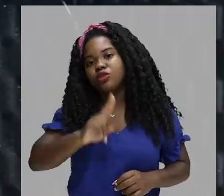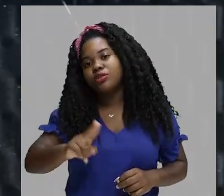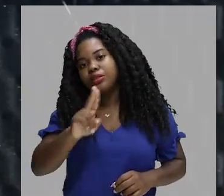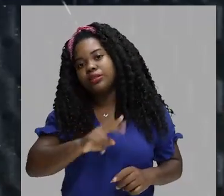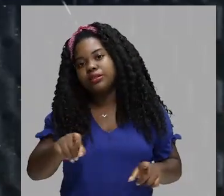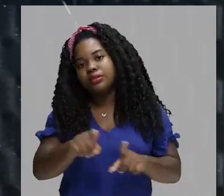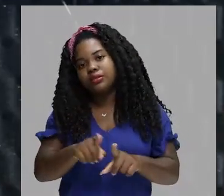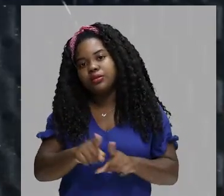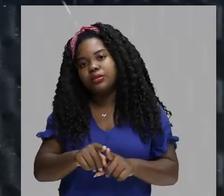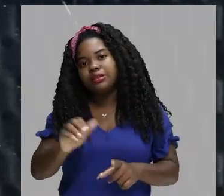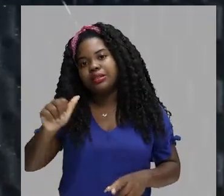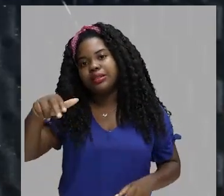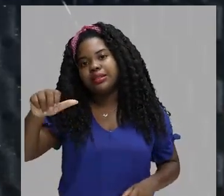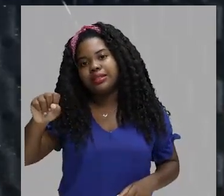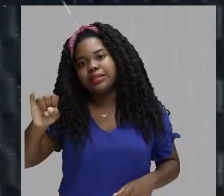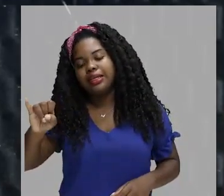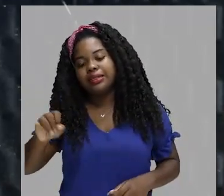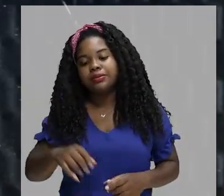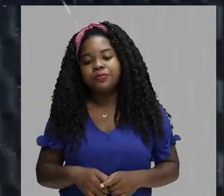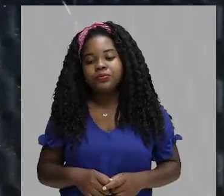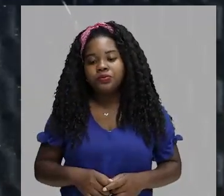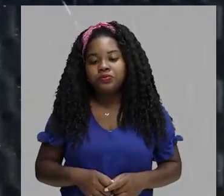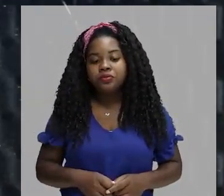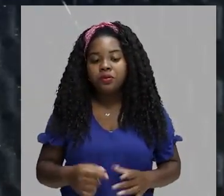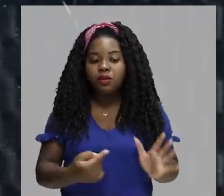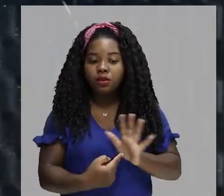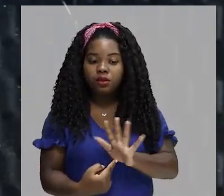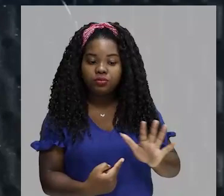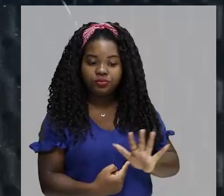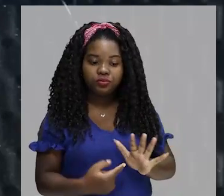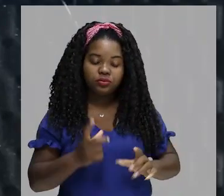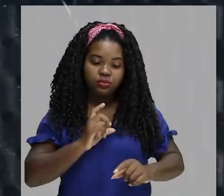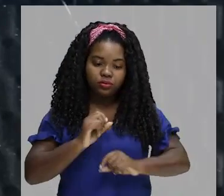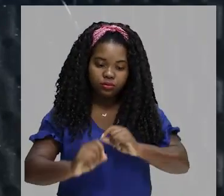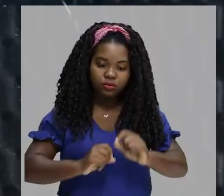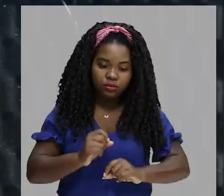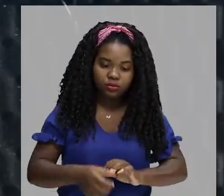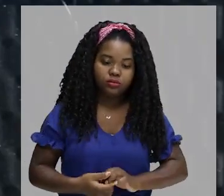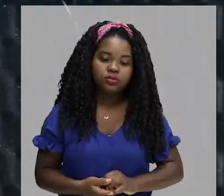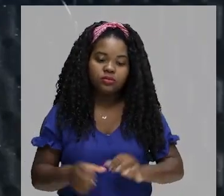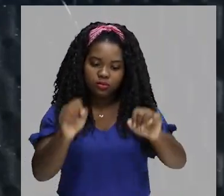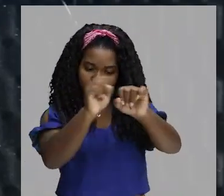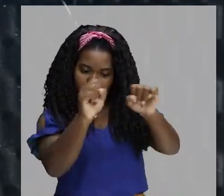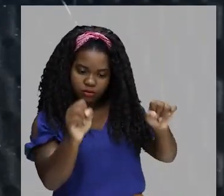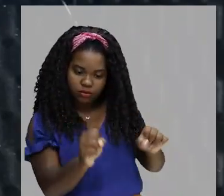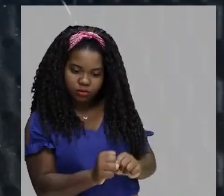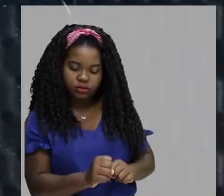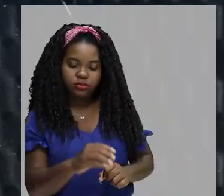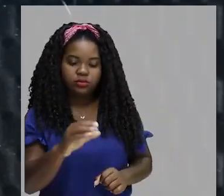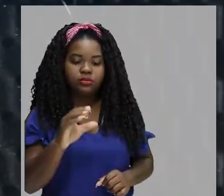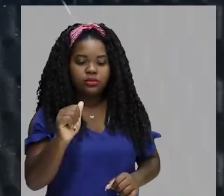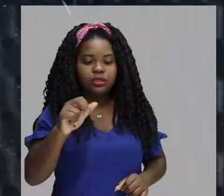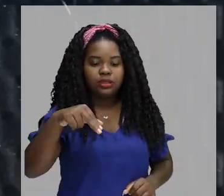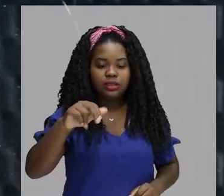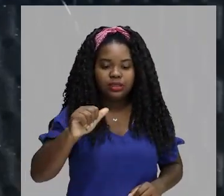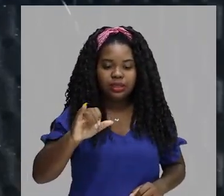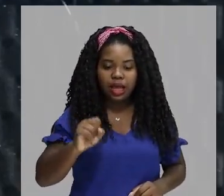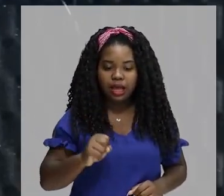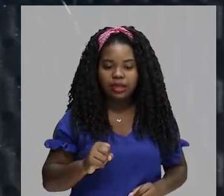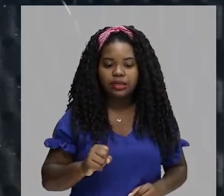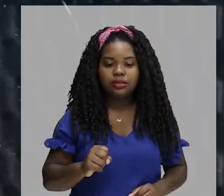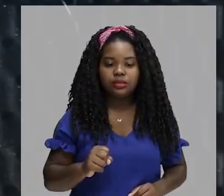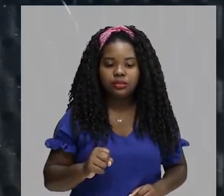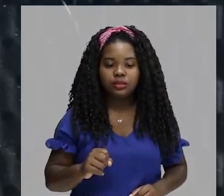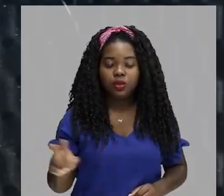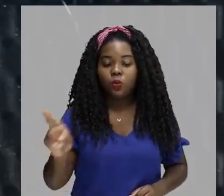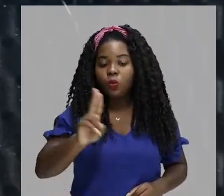canais de irrigação. As chinampas mostram a presença de um sistema de canais de irrigação que eles